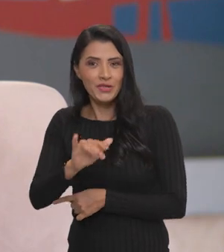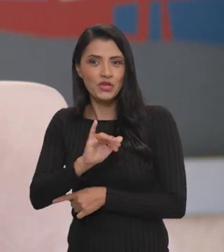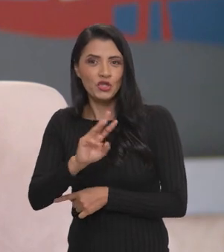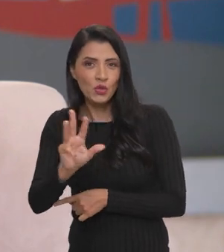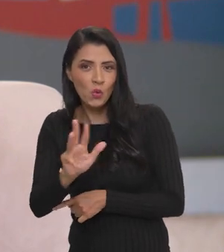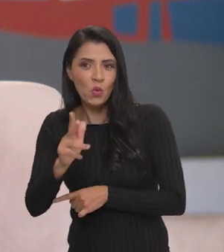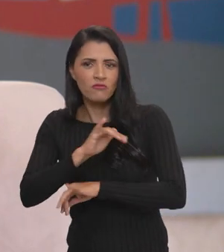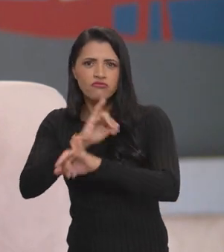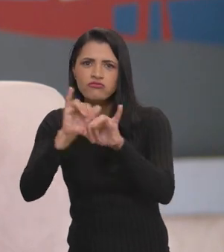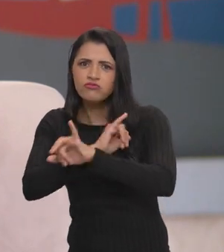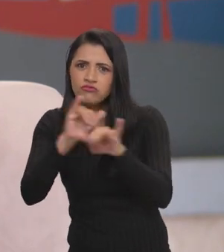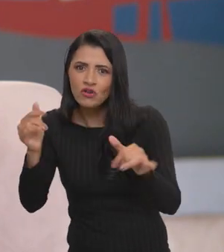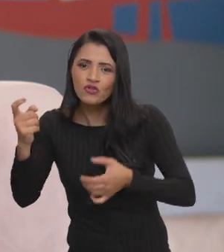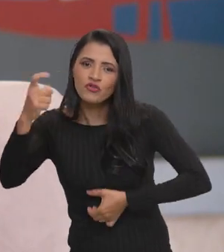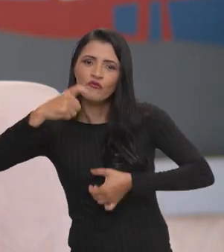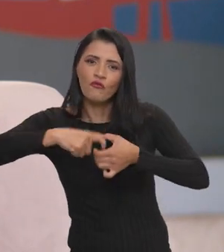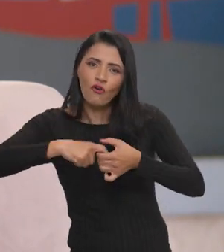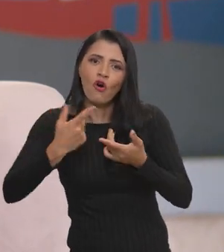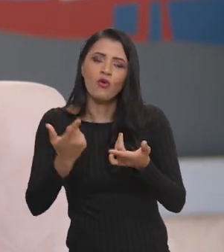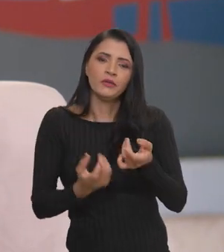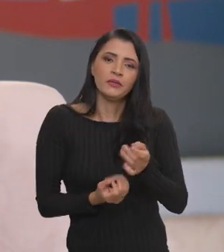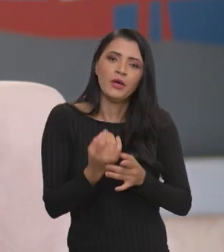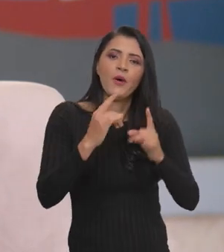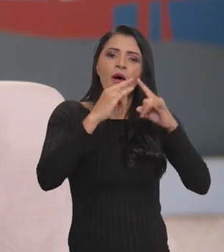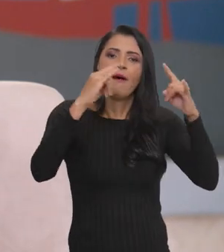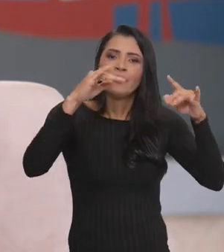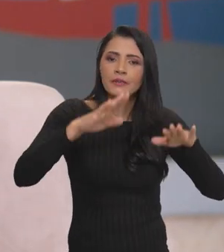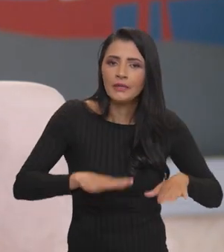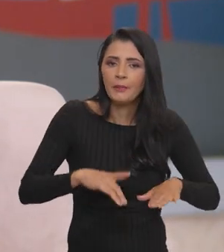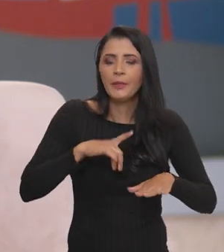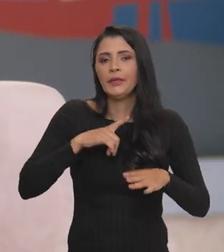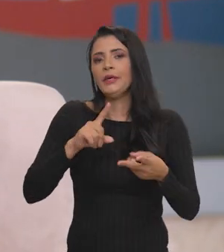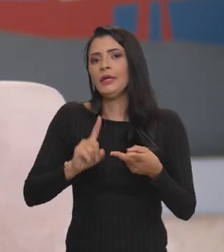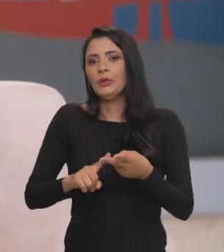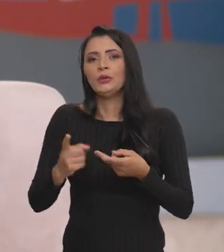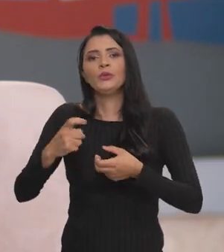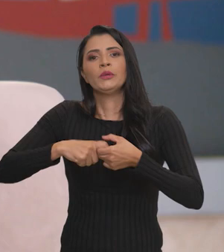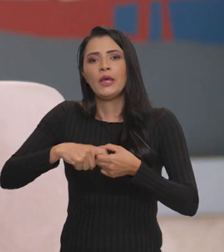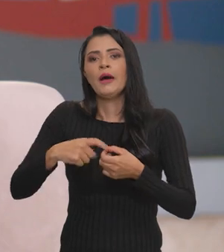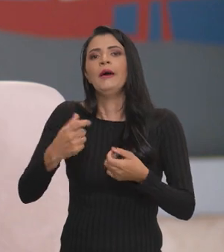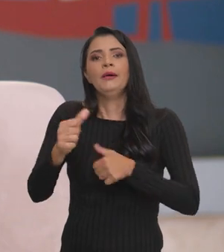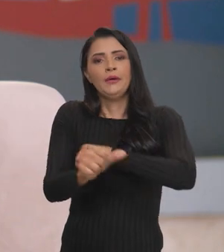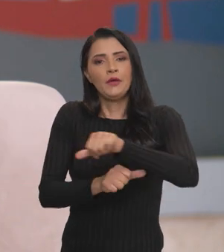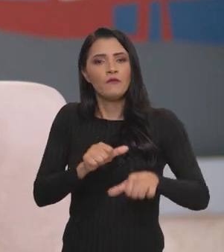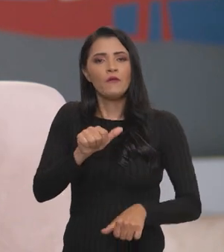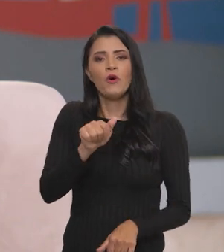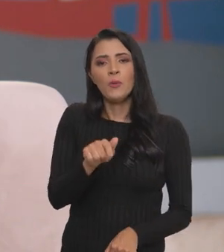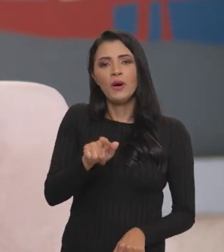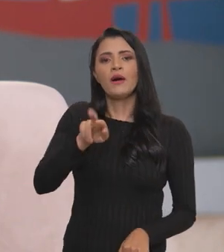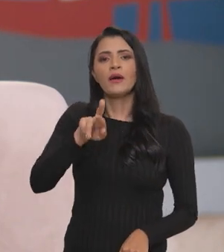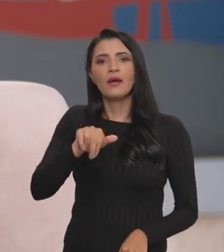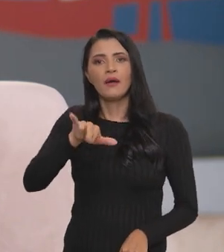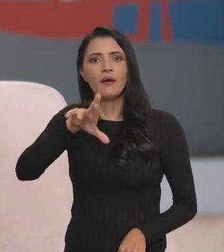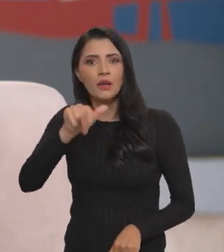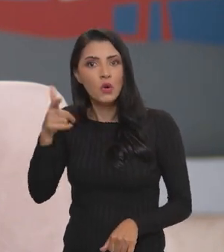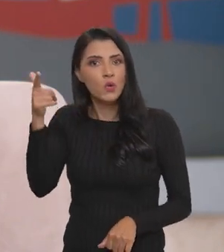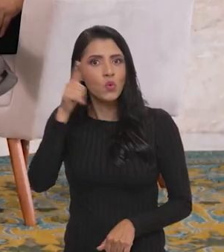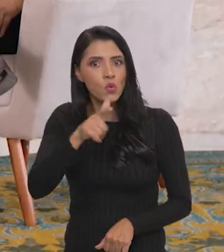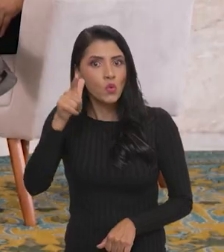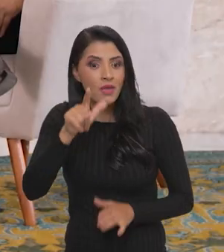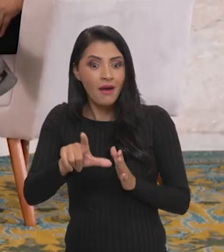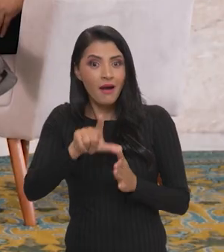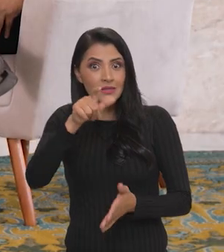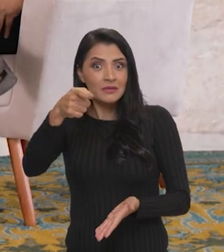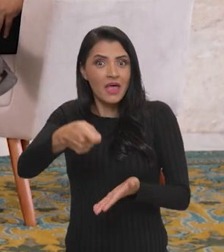robustos de retomada, de criação de assentamentos, de retomada da reforma agrária. Ele tem falado muito sobre isso, da gente conseguir